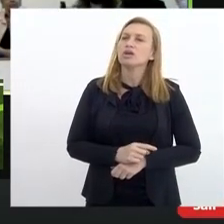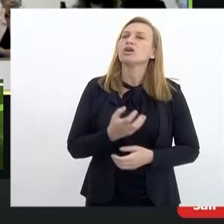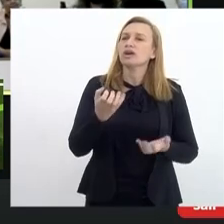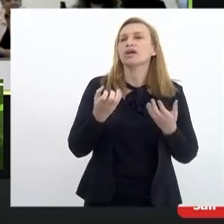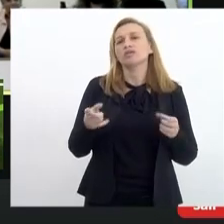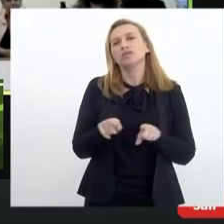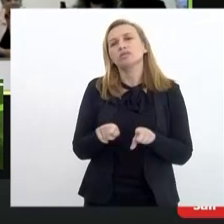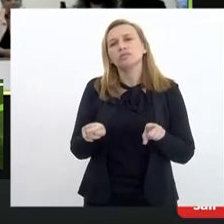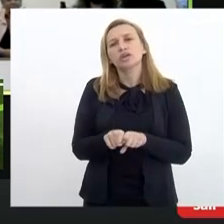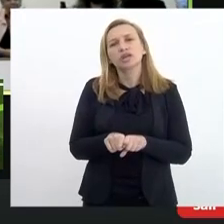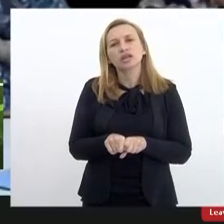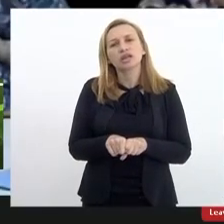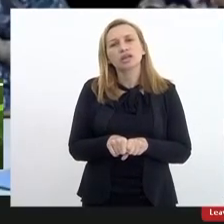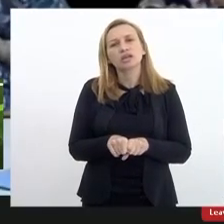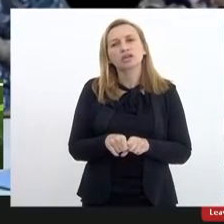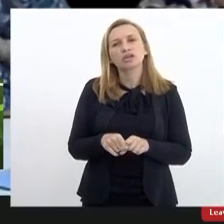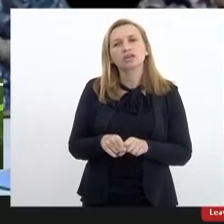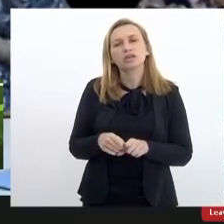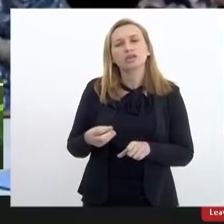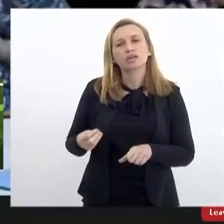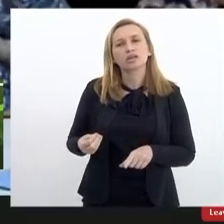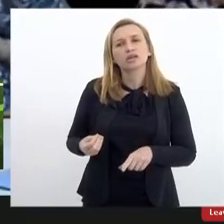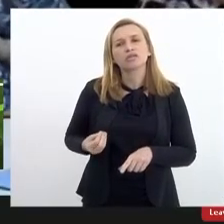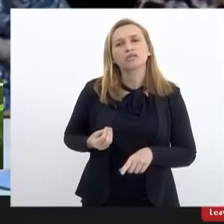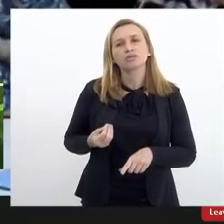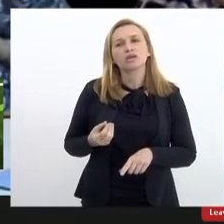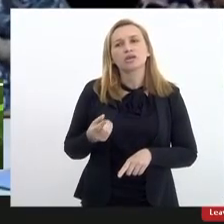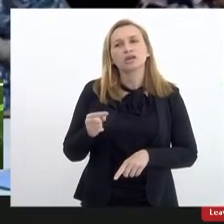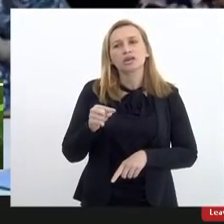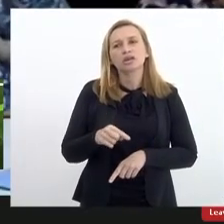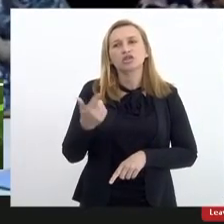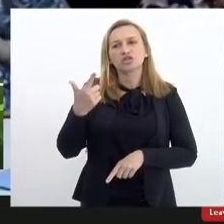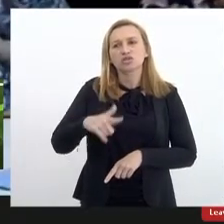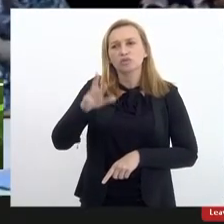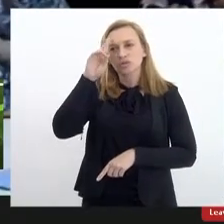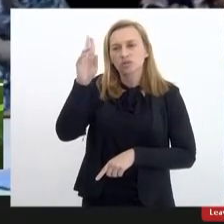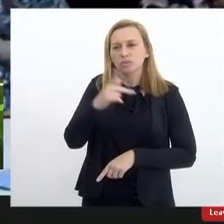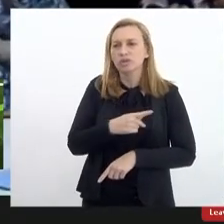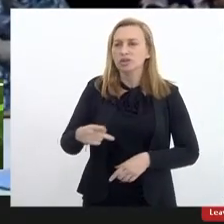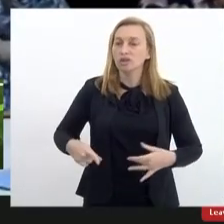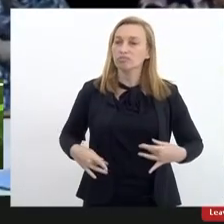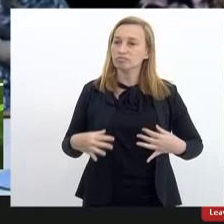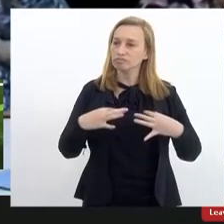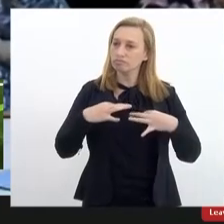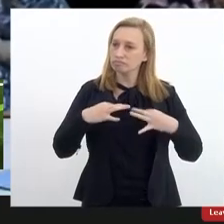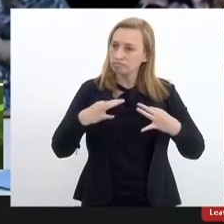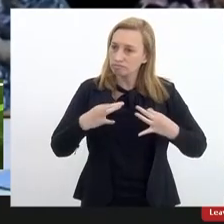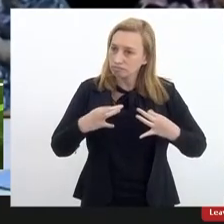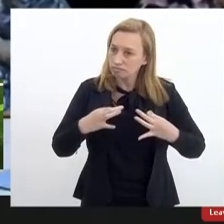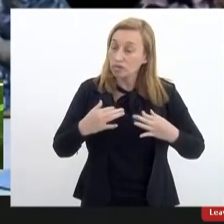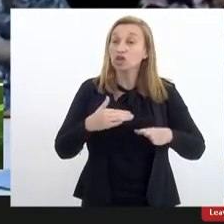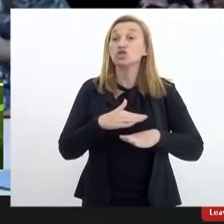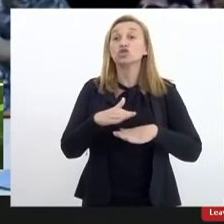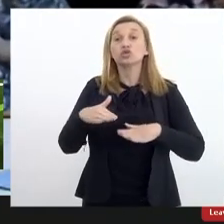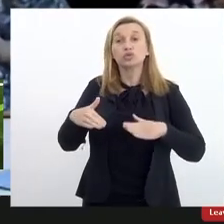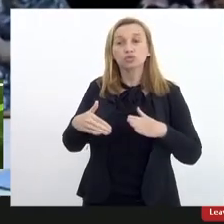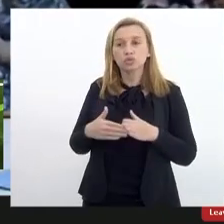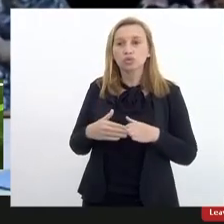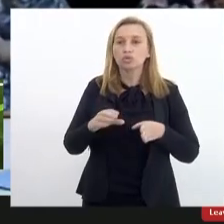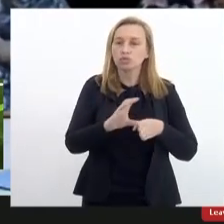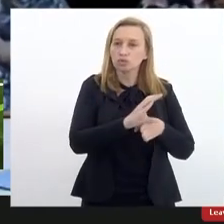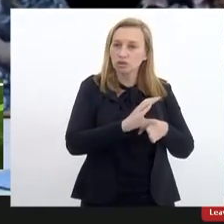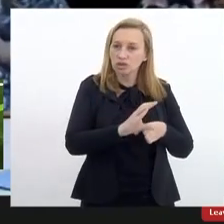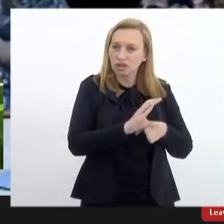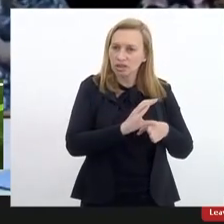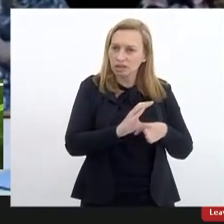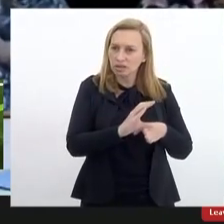também me colocar aqui mais uma vez presidente a disposição tanto de todos os conselheiros